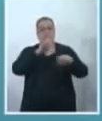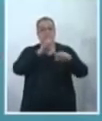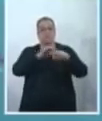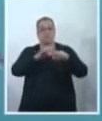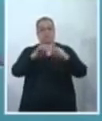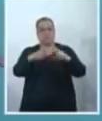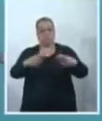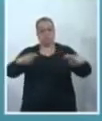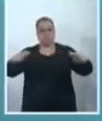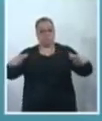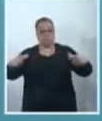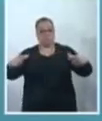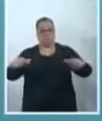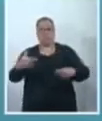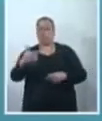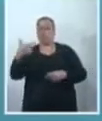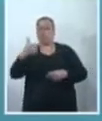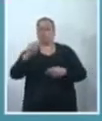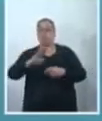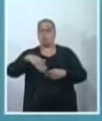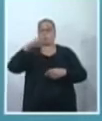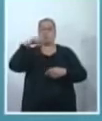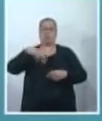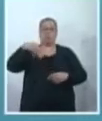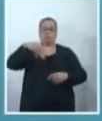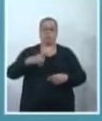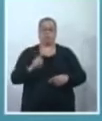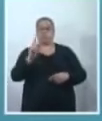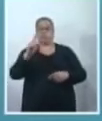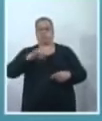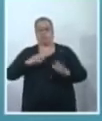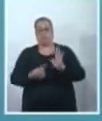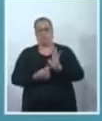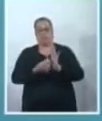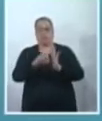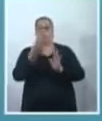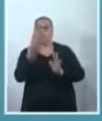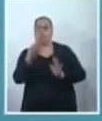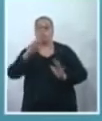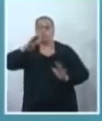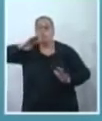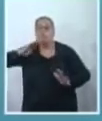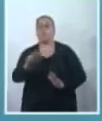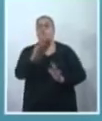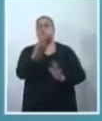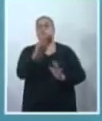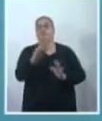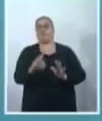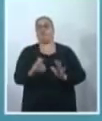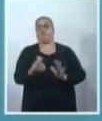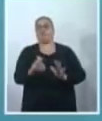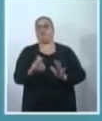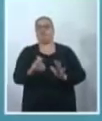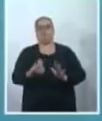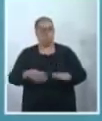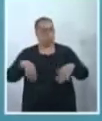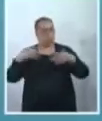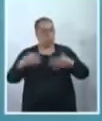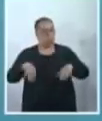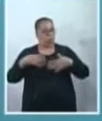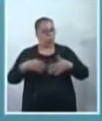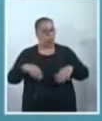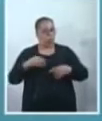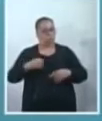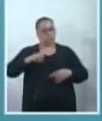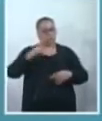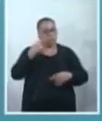grande, é o segundo maior de Minas Gerais, que tem um orçamento de quatro bilhões de reais. Isso não é pouca coisa. E quando